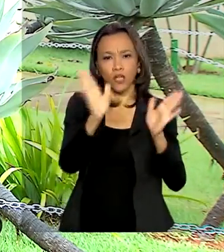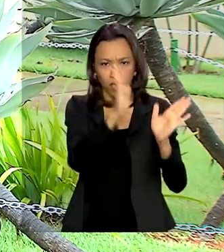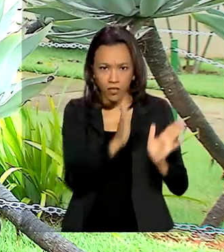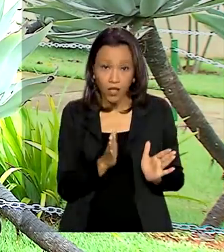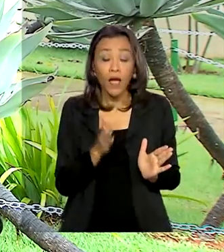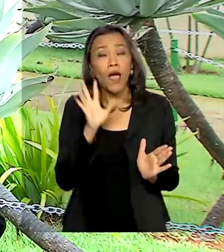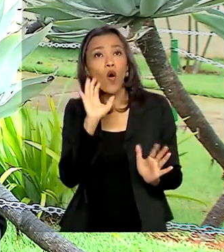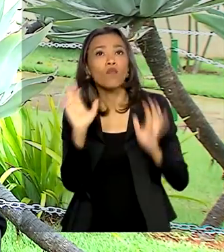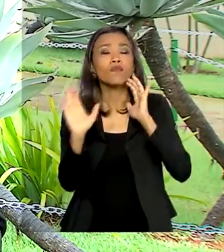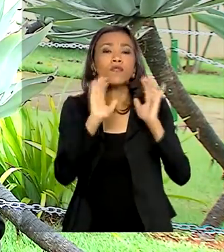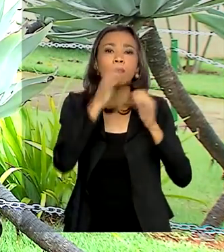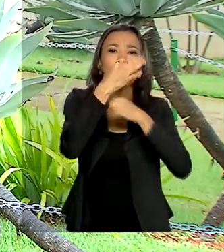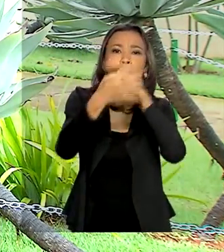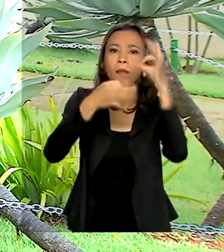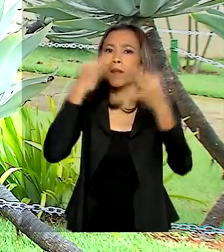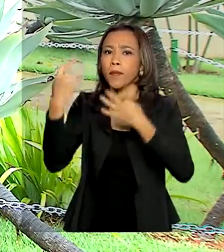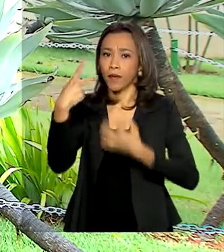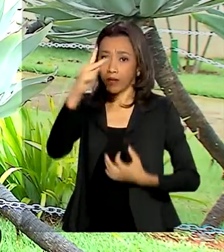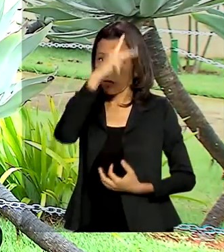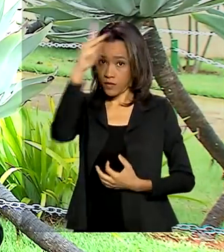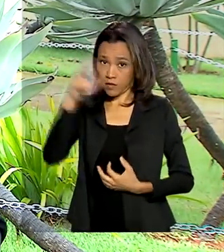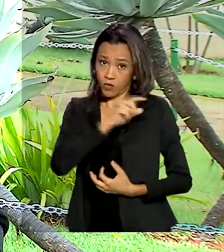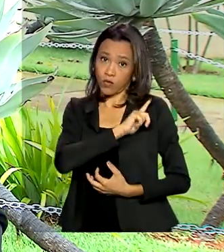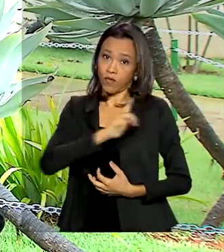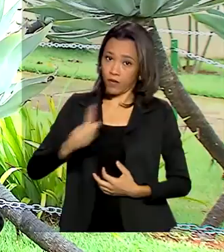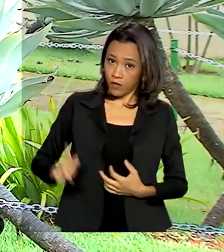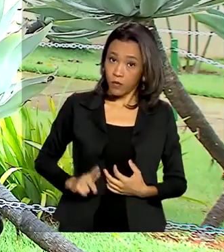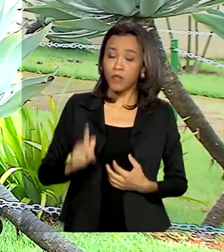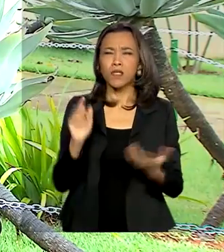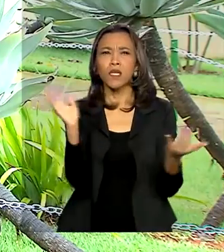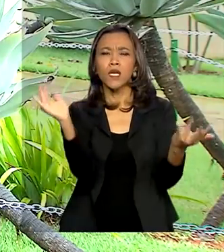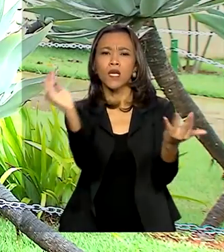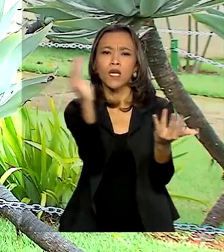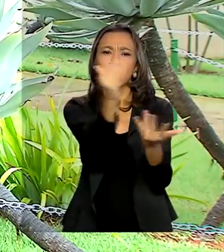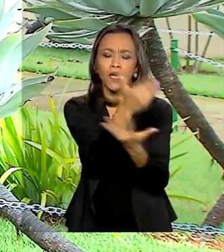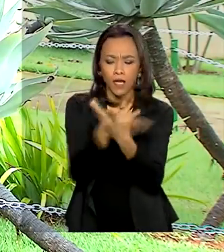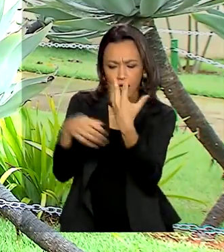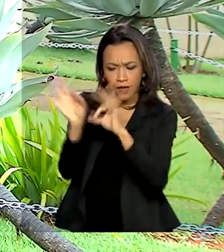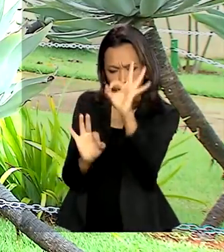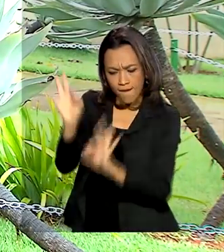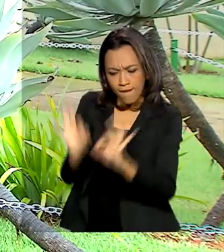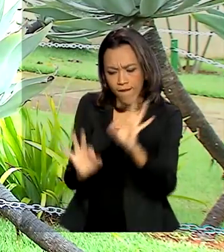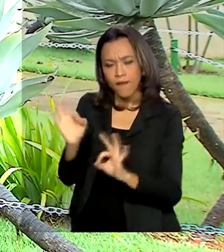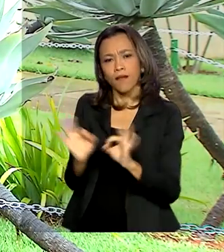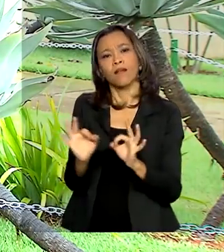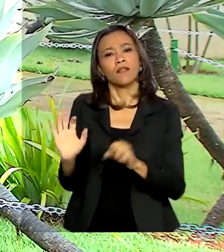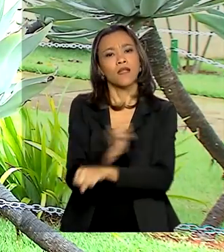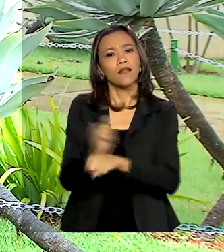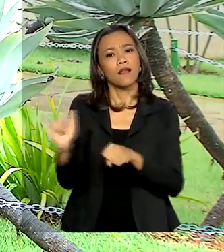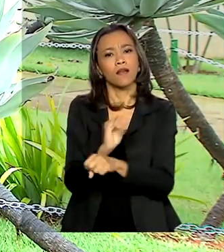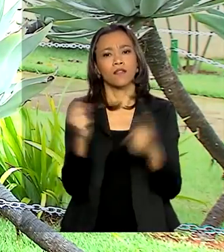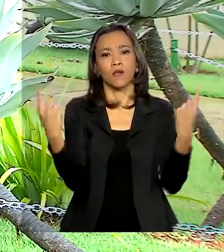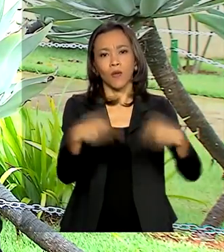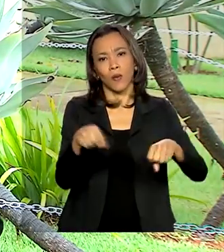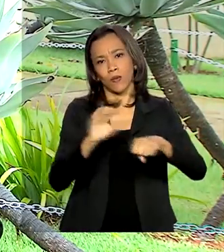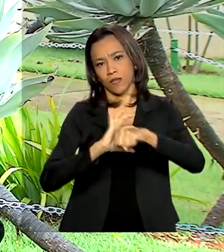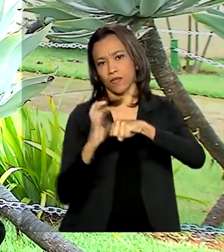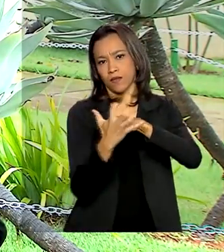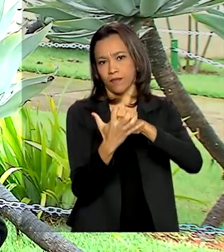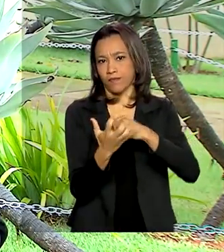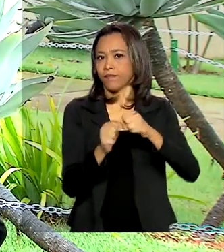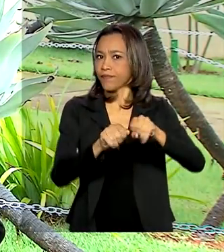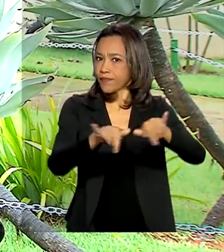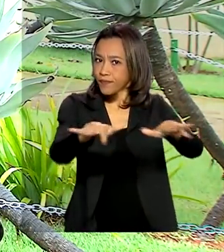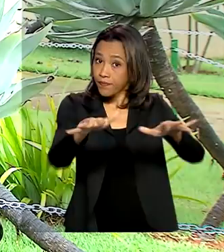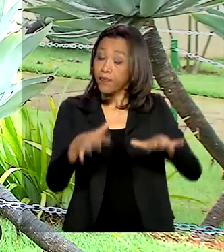é ouvir as demandas dos governadores e também alinhar as ações de combate à pandemia do novo coronavírus. Nesta semana, o